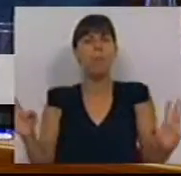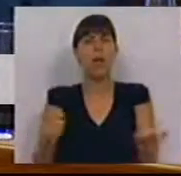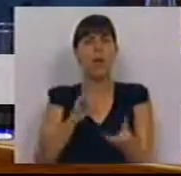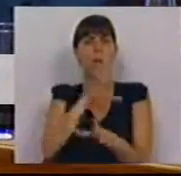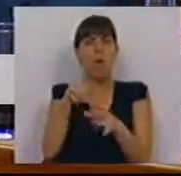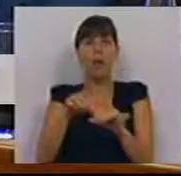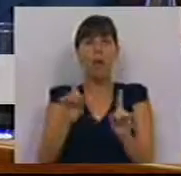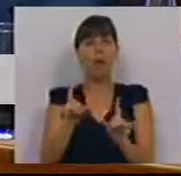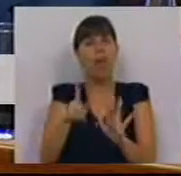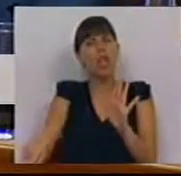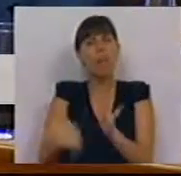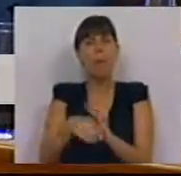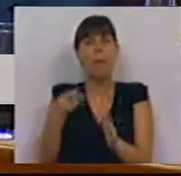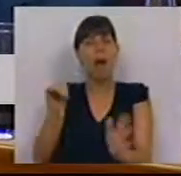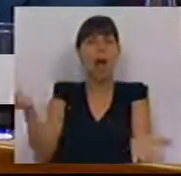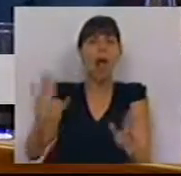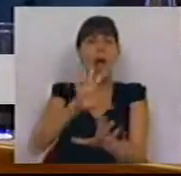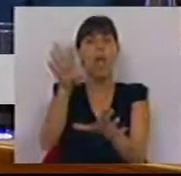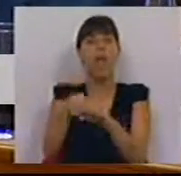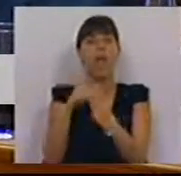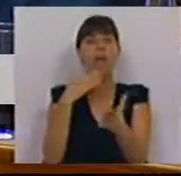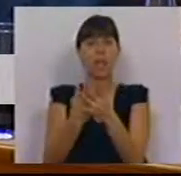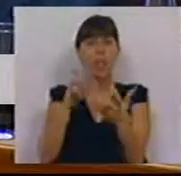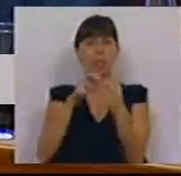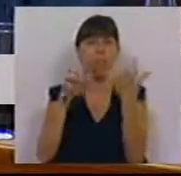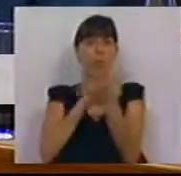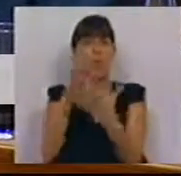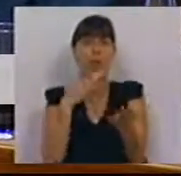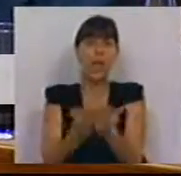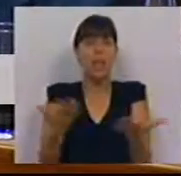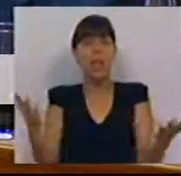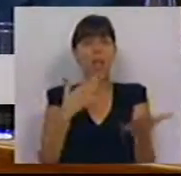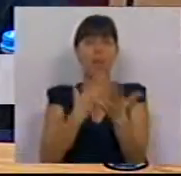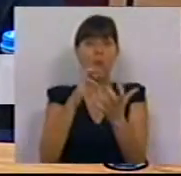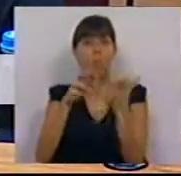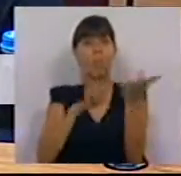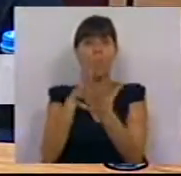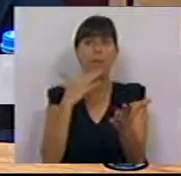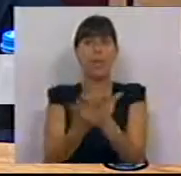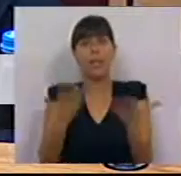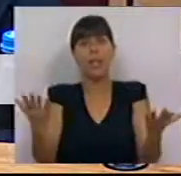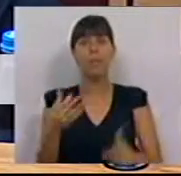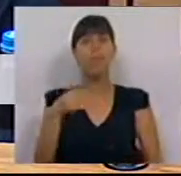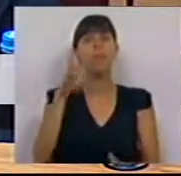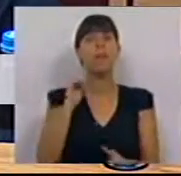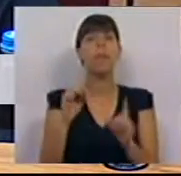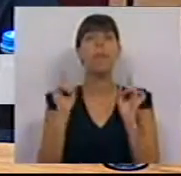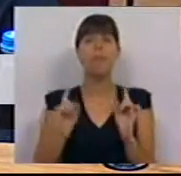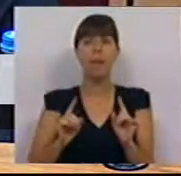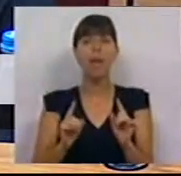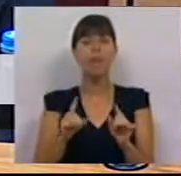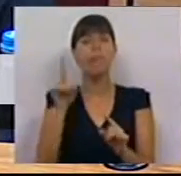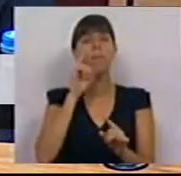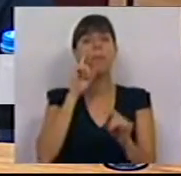não envolvendo propositadamente o Partido Socialista e deu a barraca que deu e deu a barraca que deu o Partido Socialista